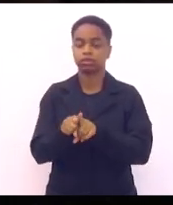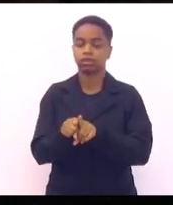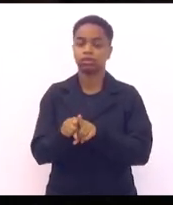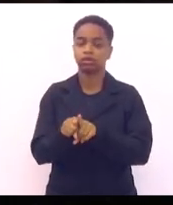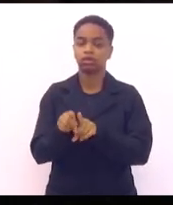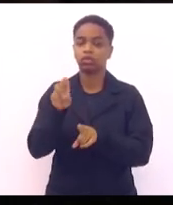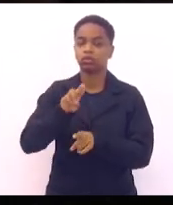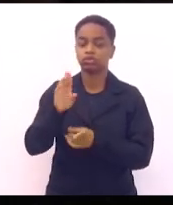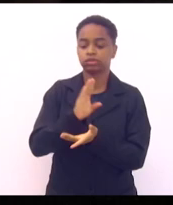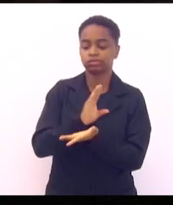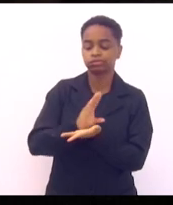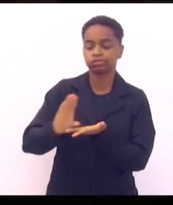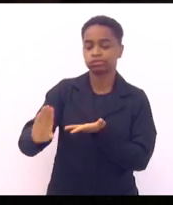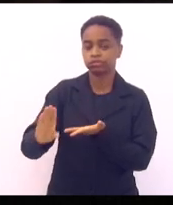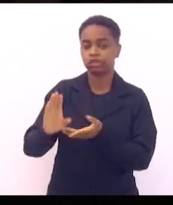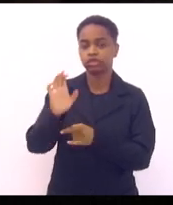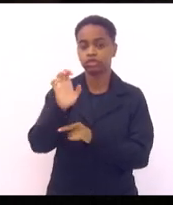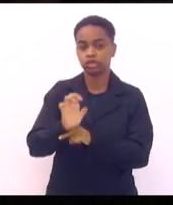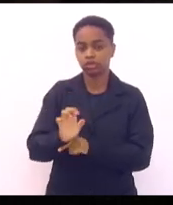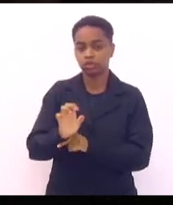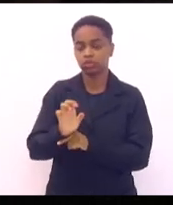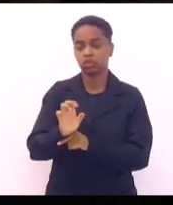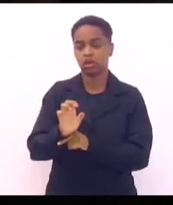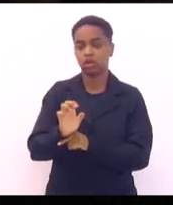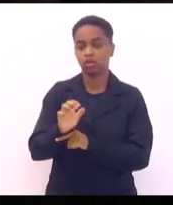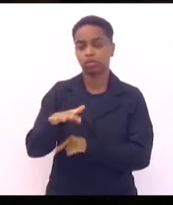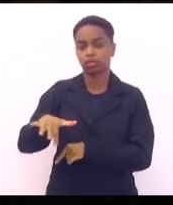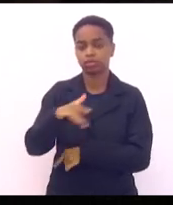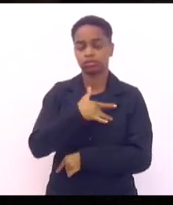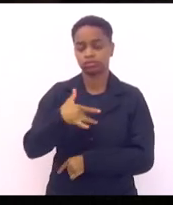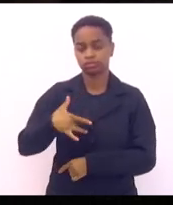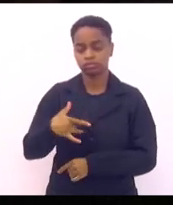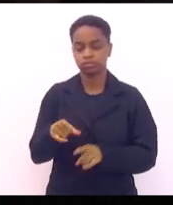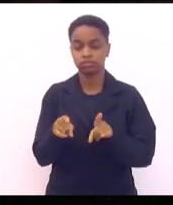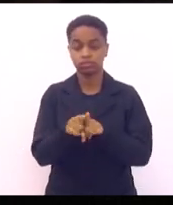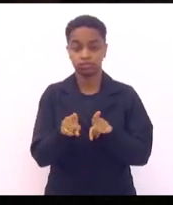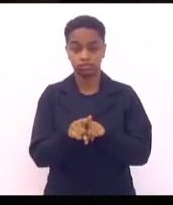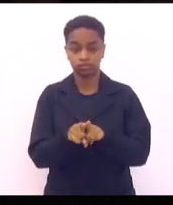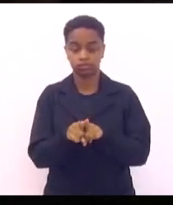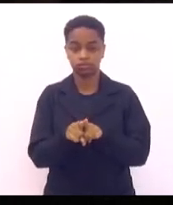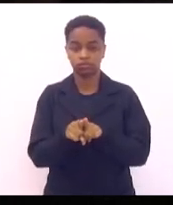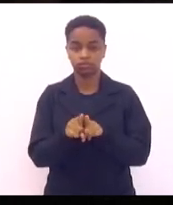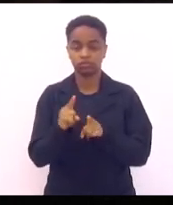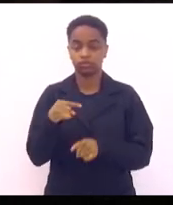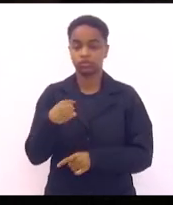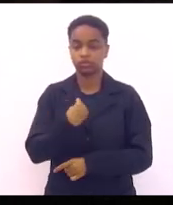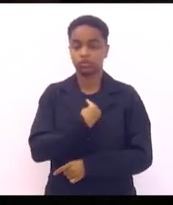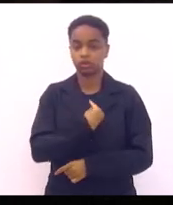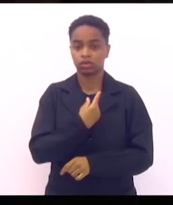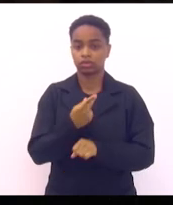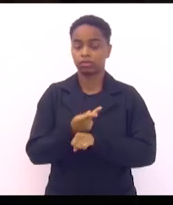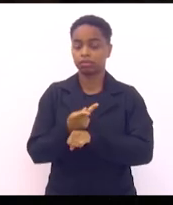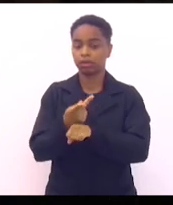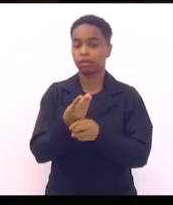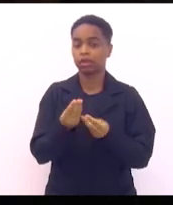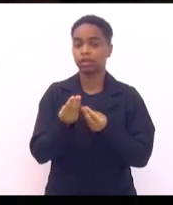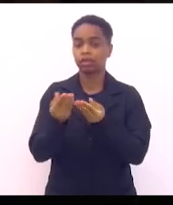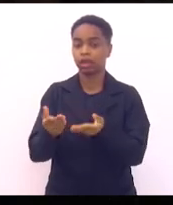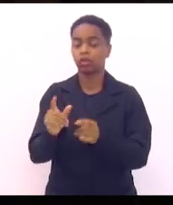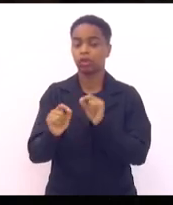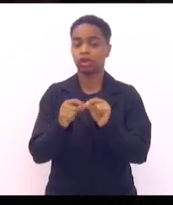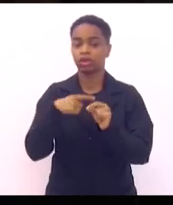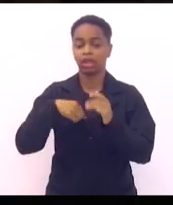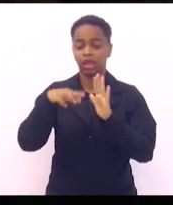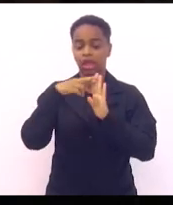do fundo estadual aqui de saúde. E a gente também, com isso, a gente premia exatamente em cima de algum